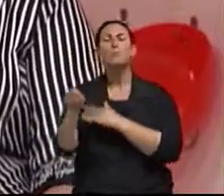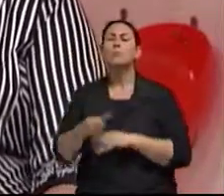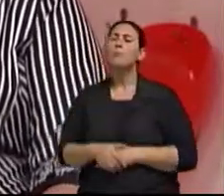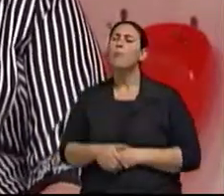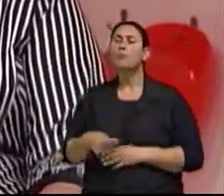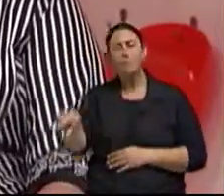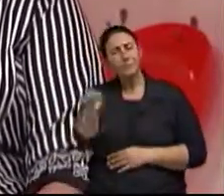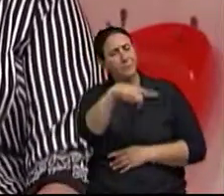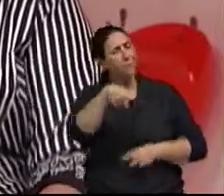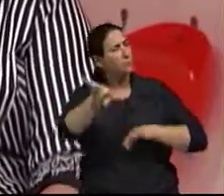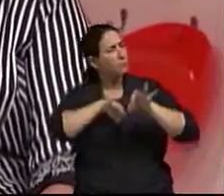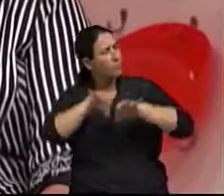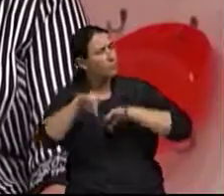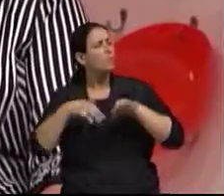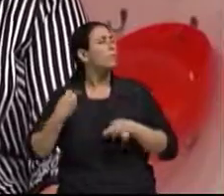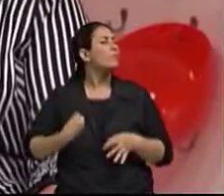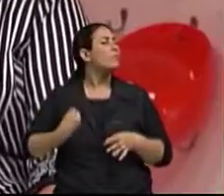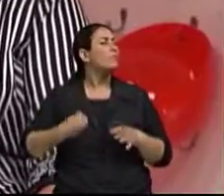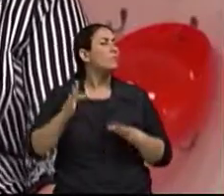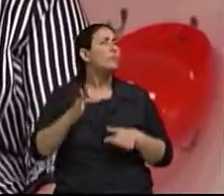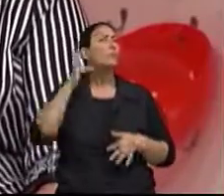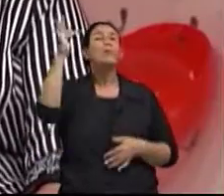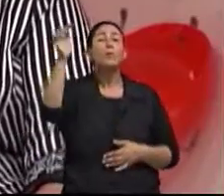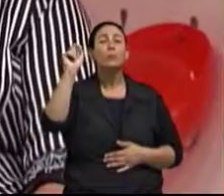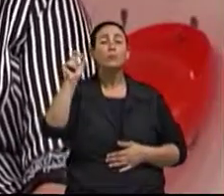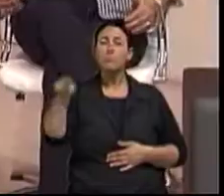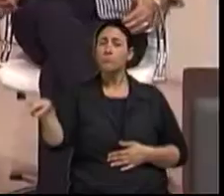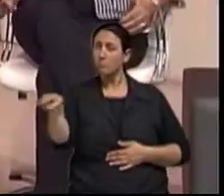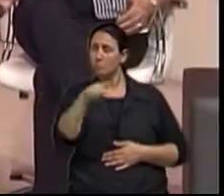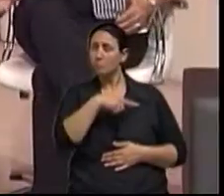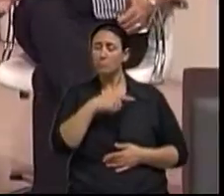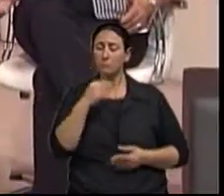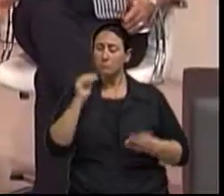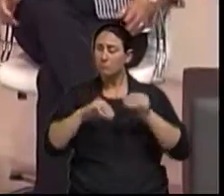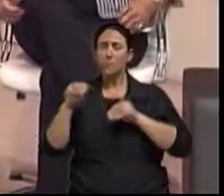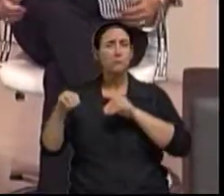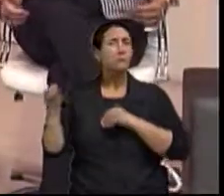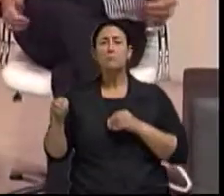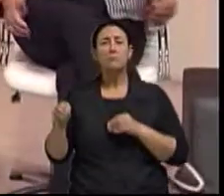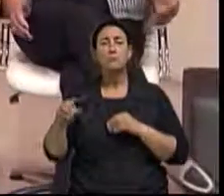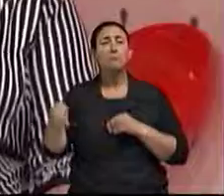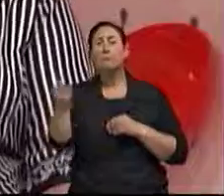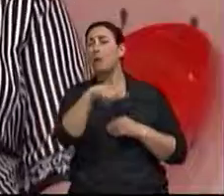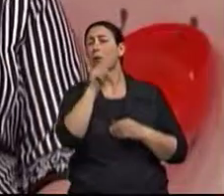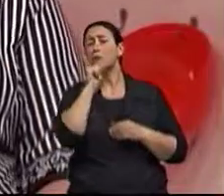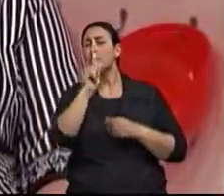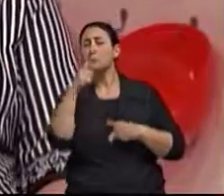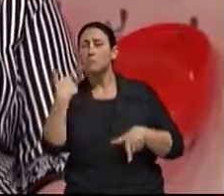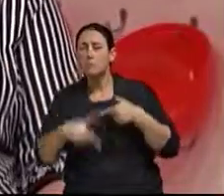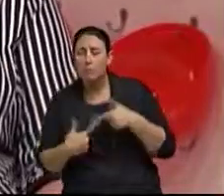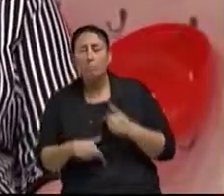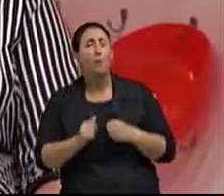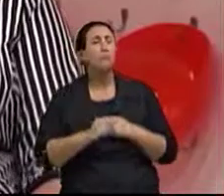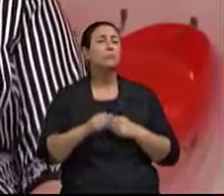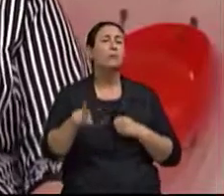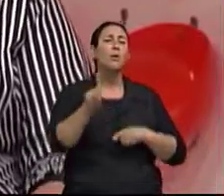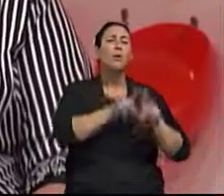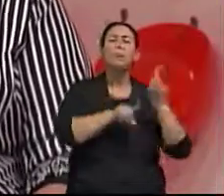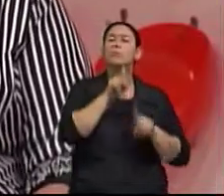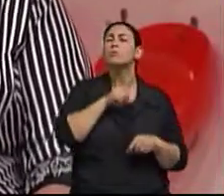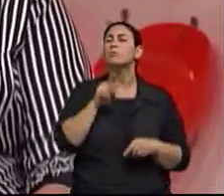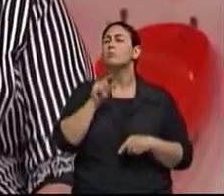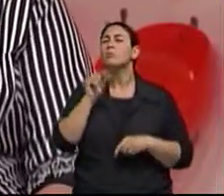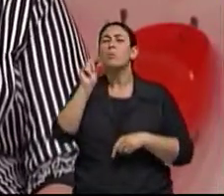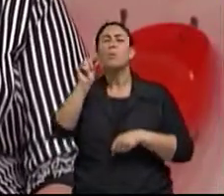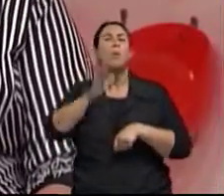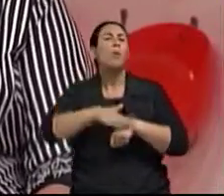vida, para fazerem um mapa da sua vida e a maioria deles, às vezes alguns não entraram no mercado de trabalho, outros têm poucos anos e eles já